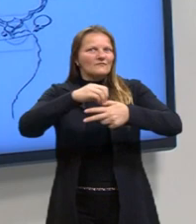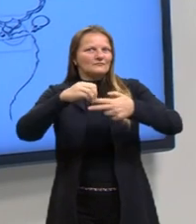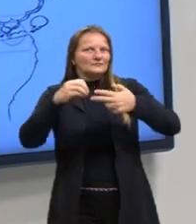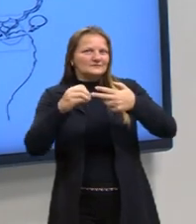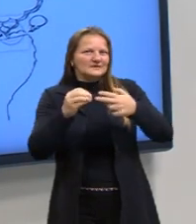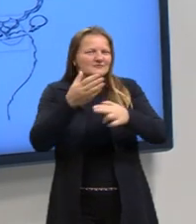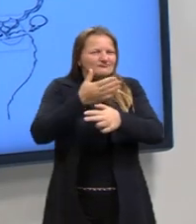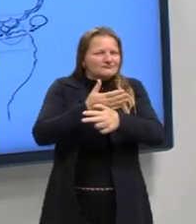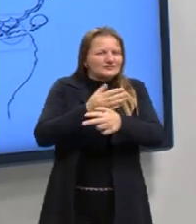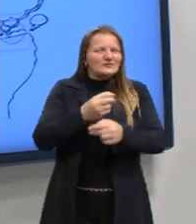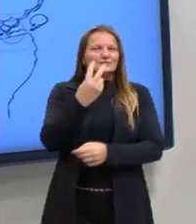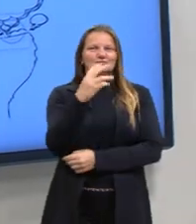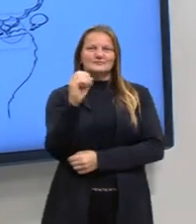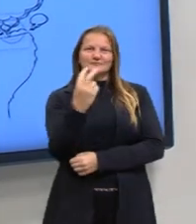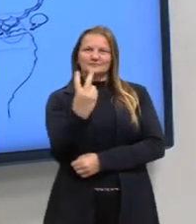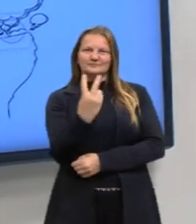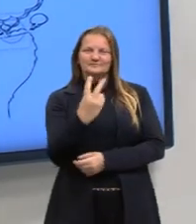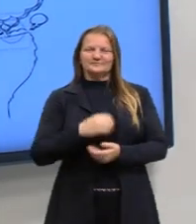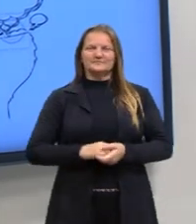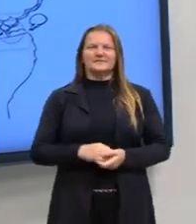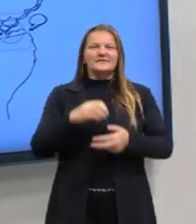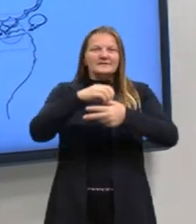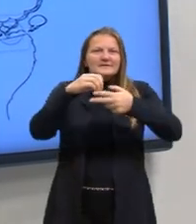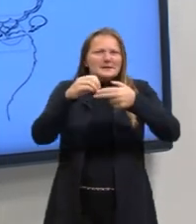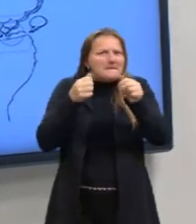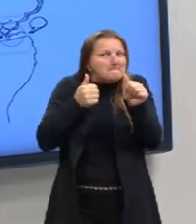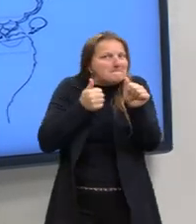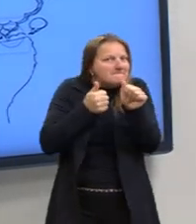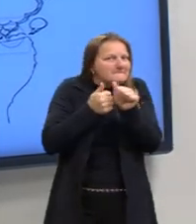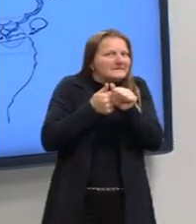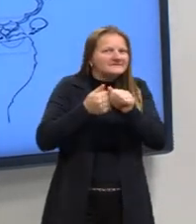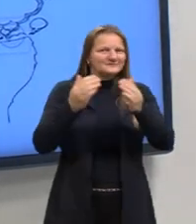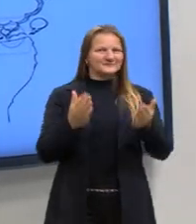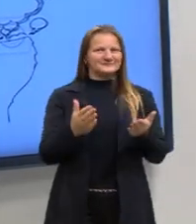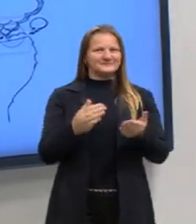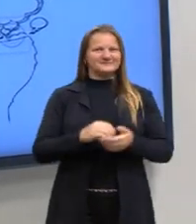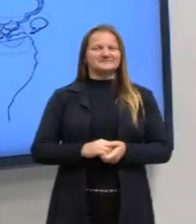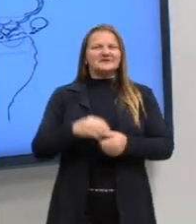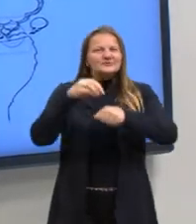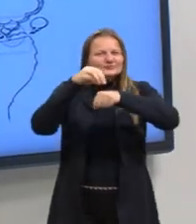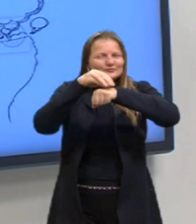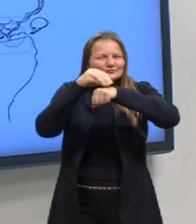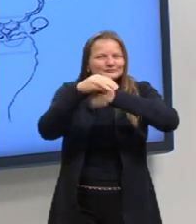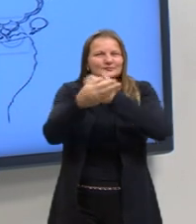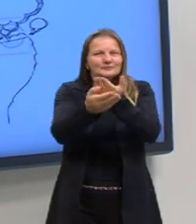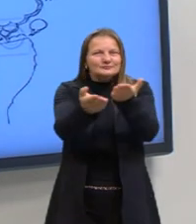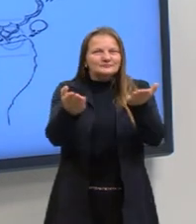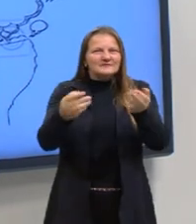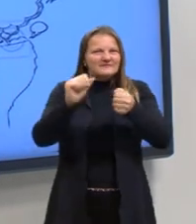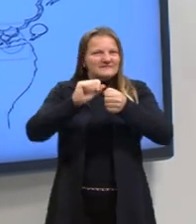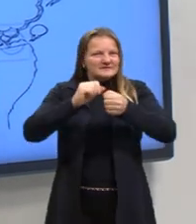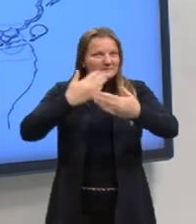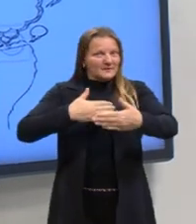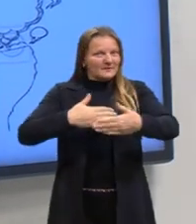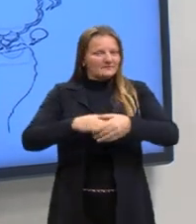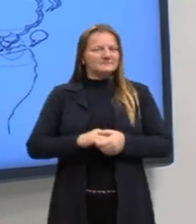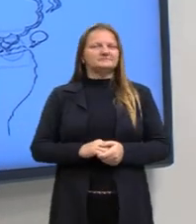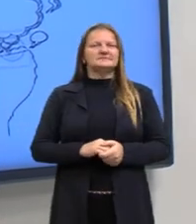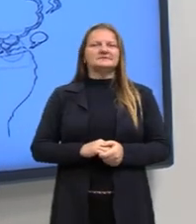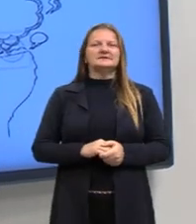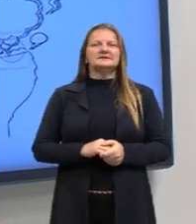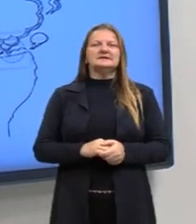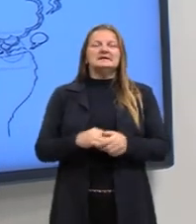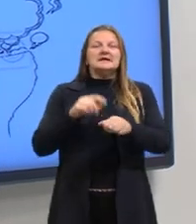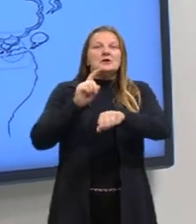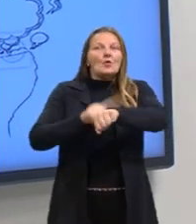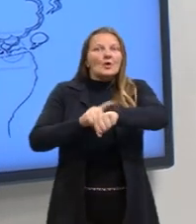2022, o Enem que está muito próximo a nós e já vou te dando uma dica aí para você que vai fazer a prova do Enem, chegue